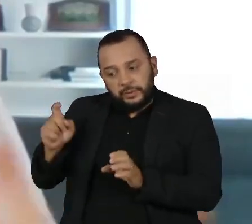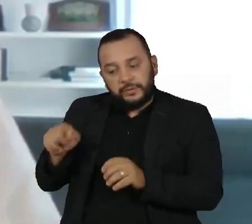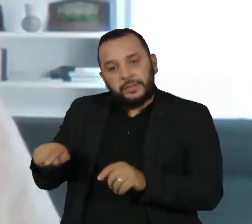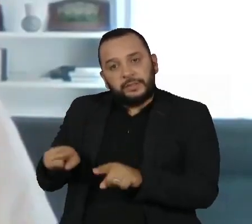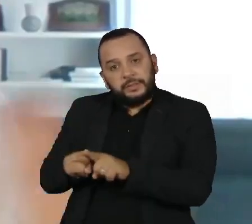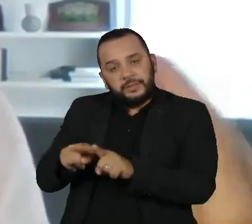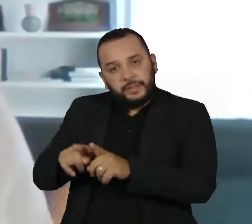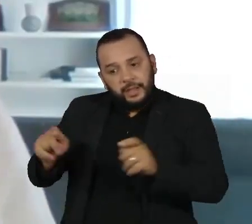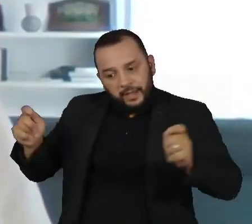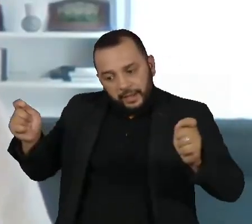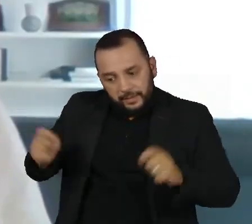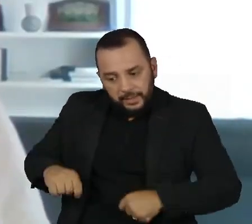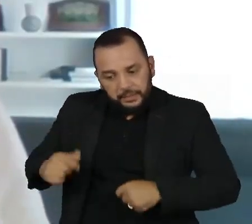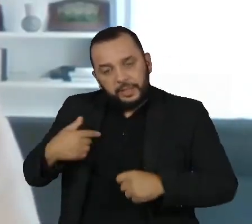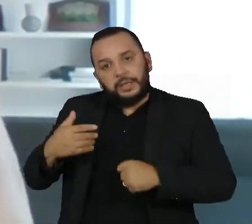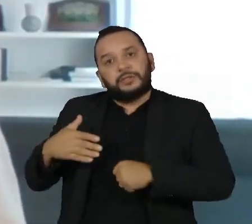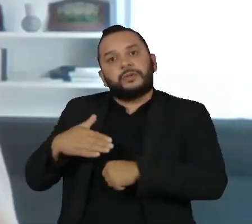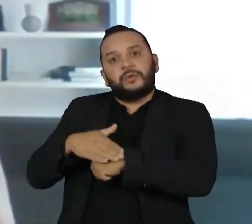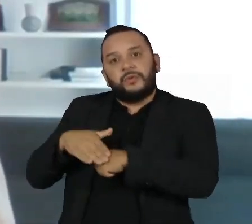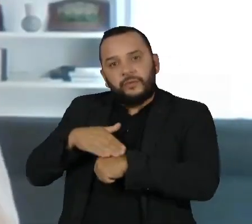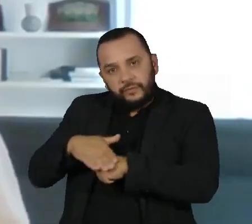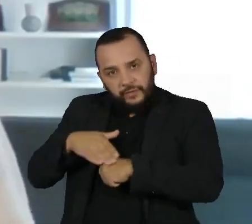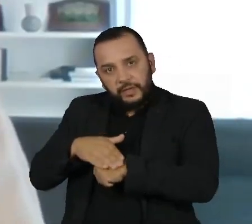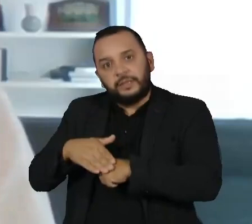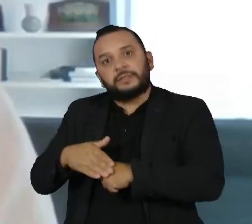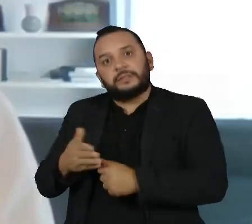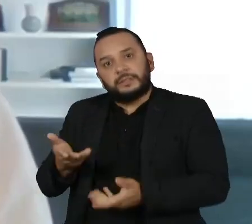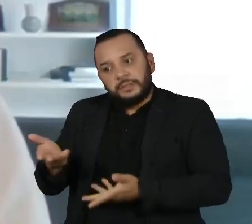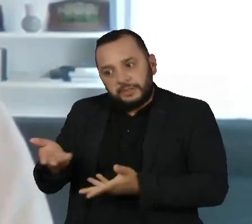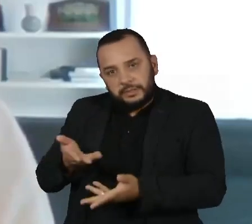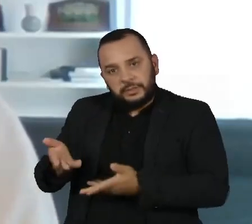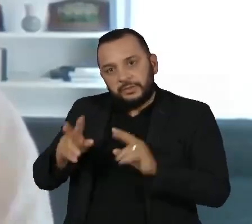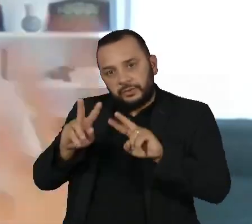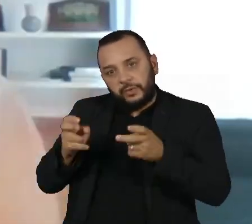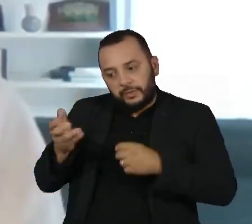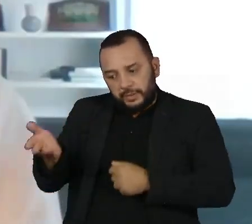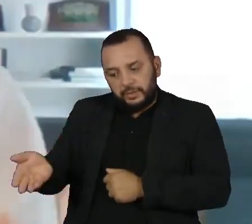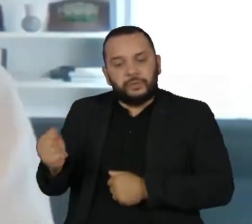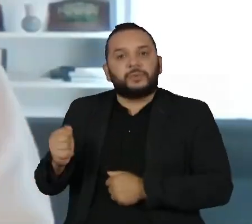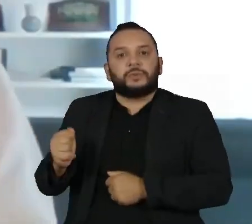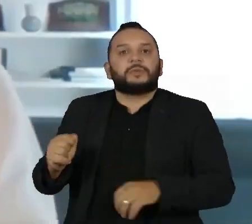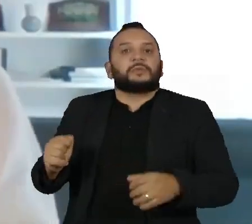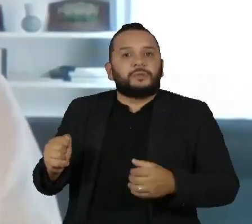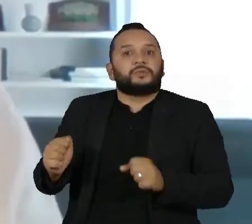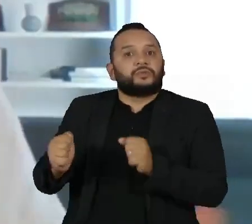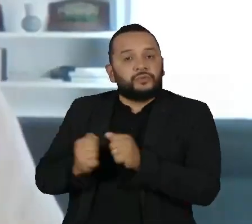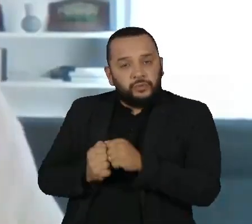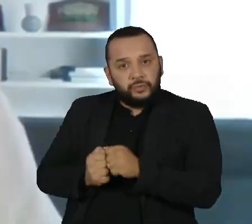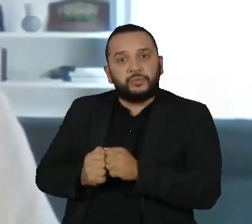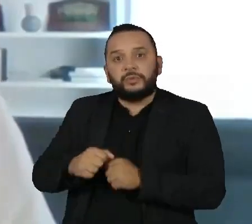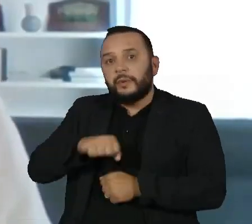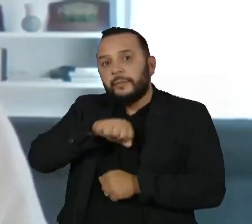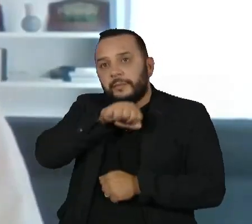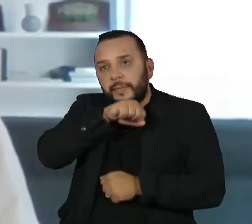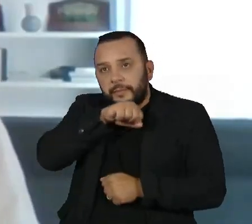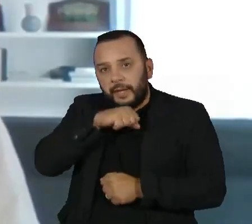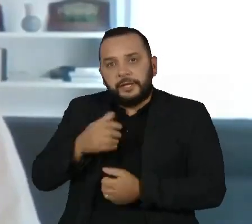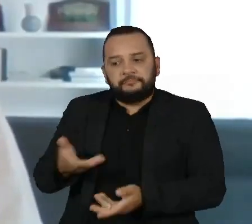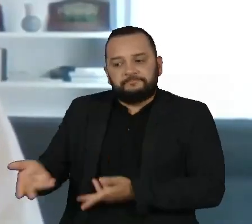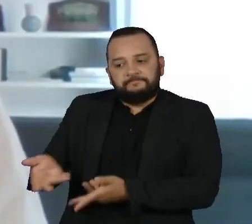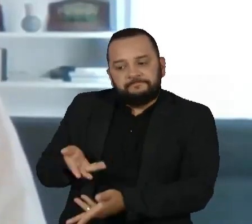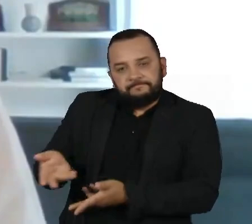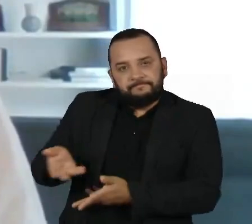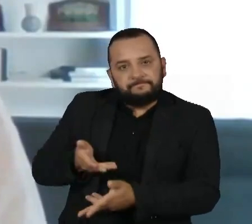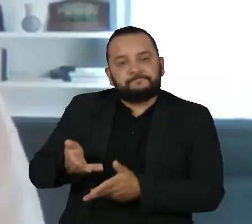engajar em conversas muito frutíferas sobre esses assuntos e construir junto com os pais os limites e